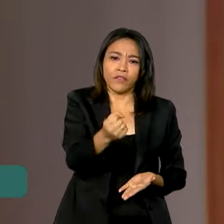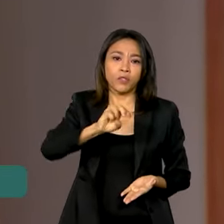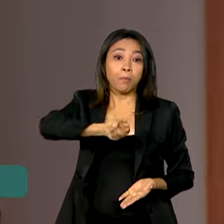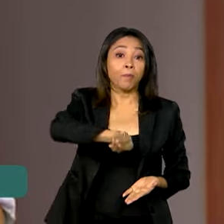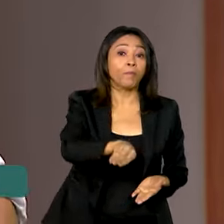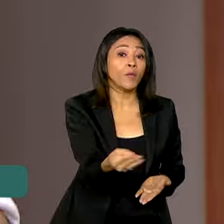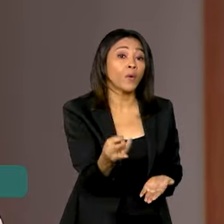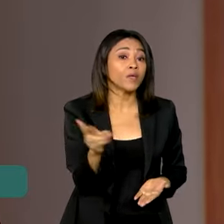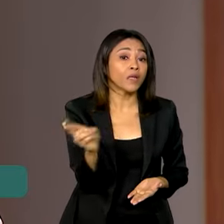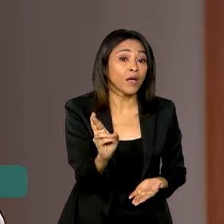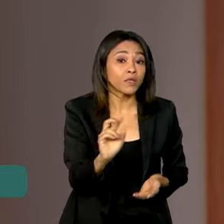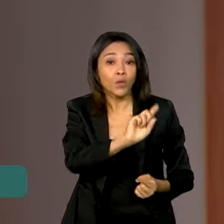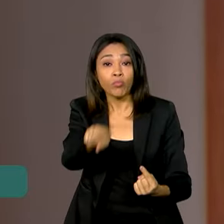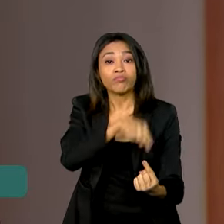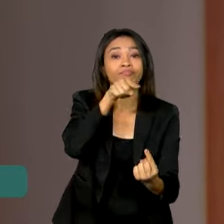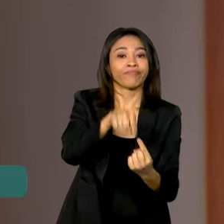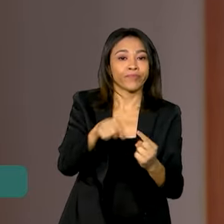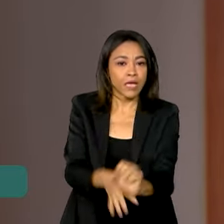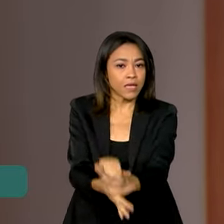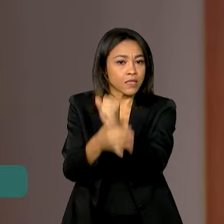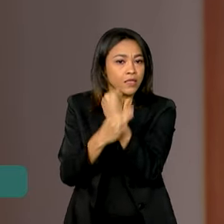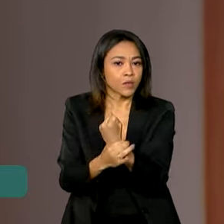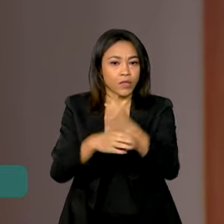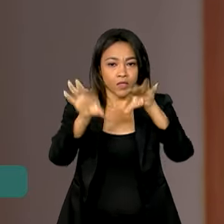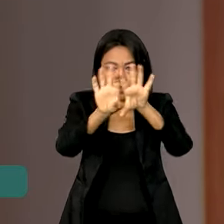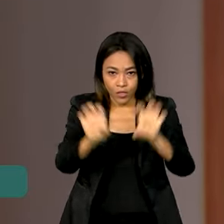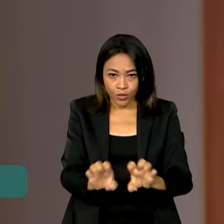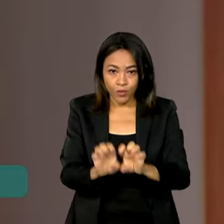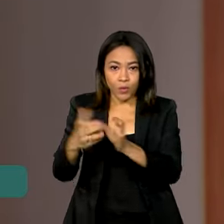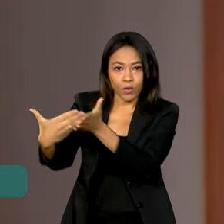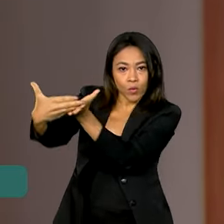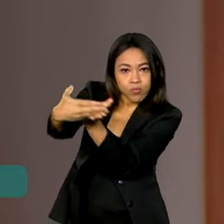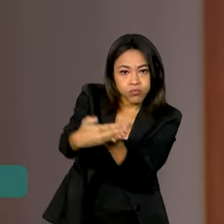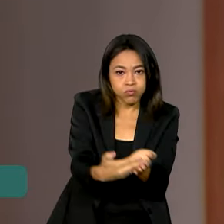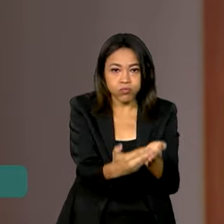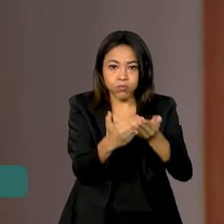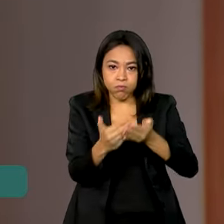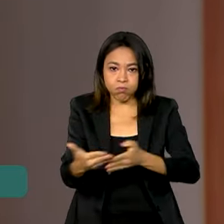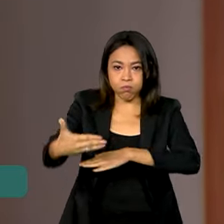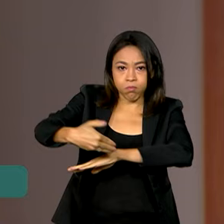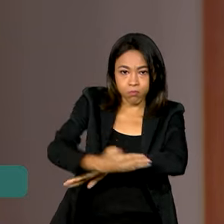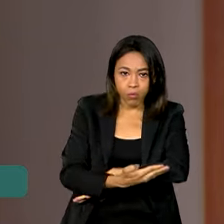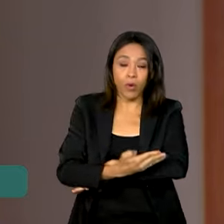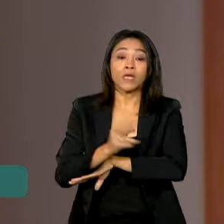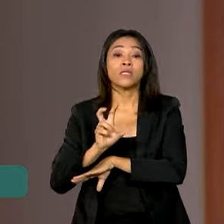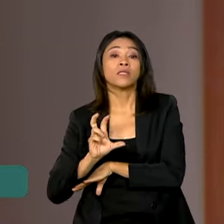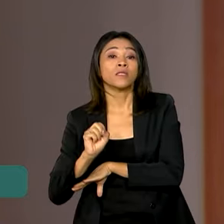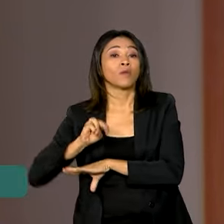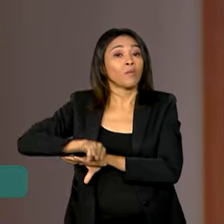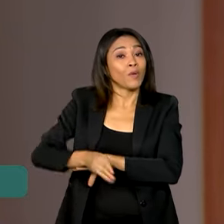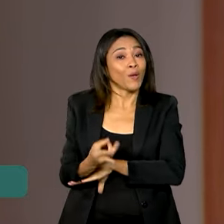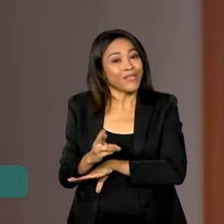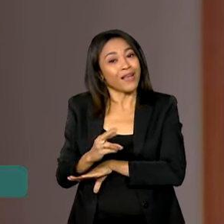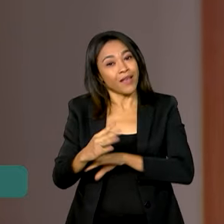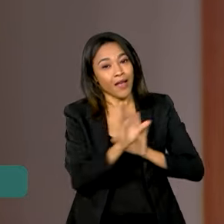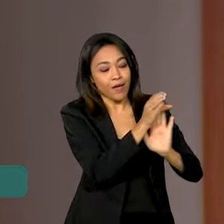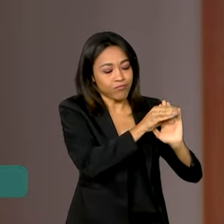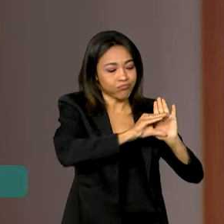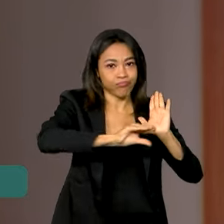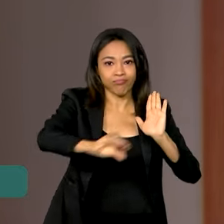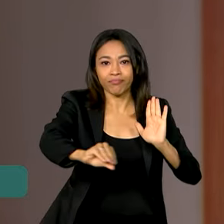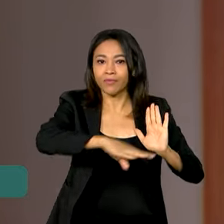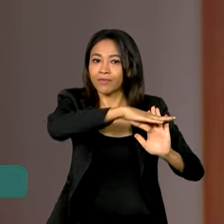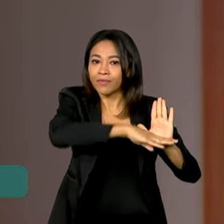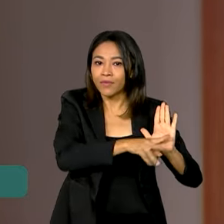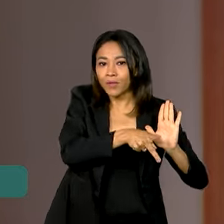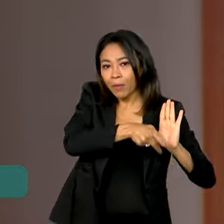reais para ampliar a segurança da infraestrutura portuária. 50 milhões de reais são por meio do novo PAC, o Programa